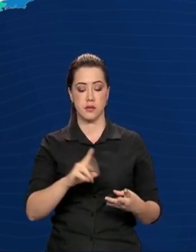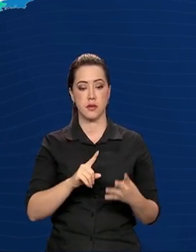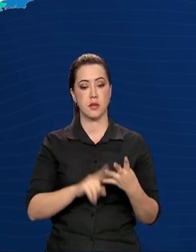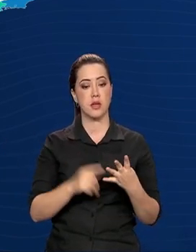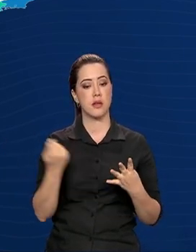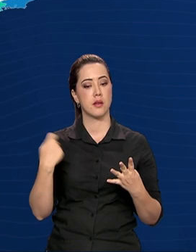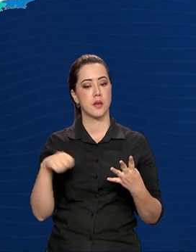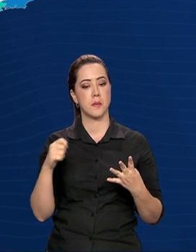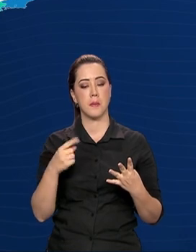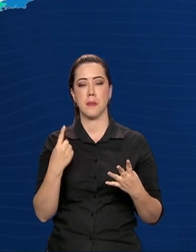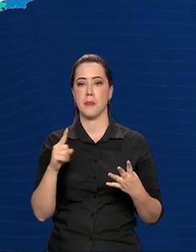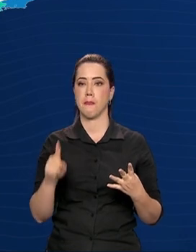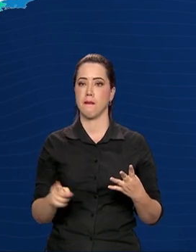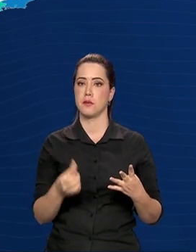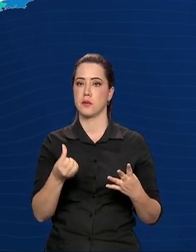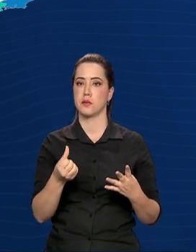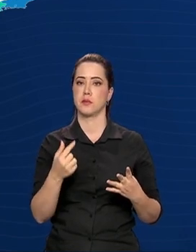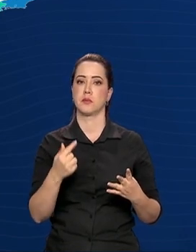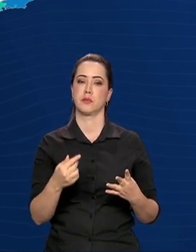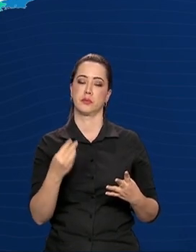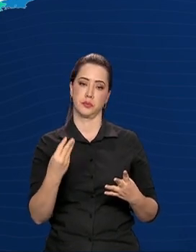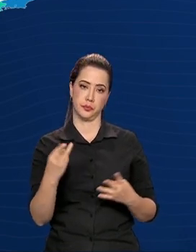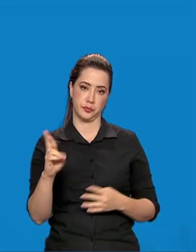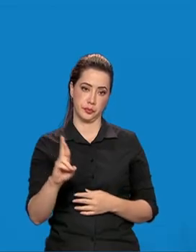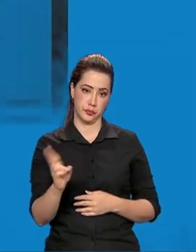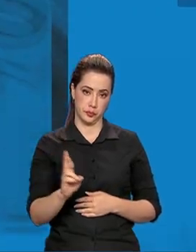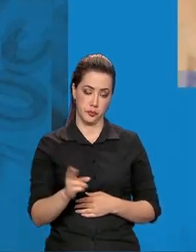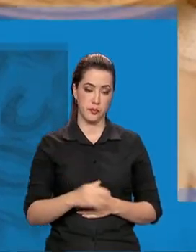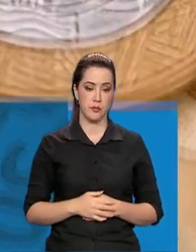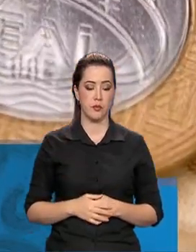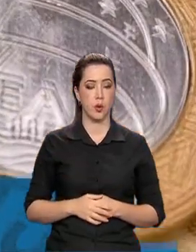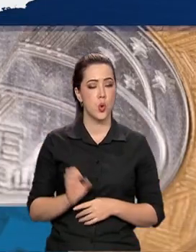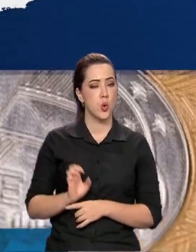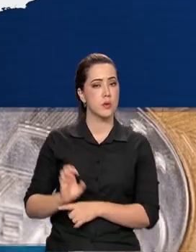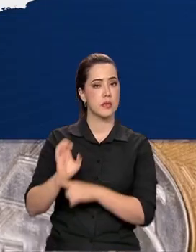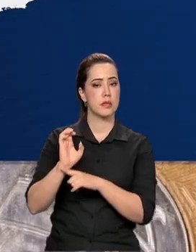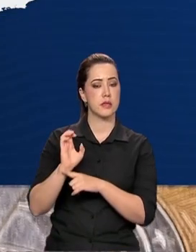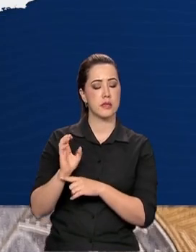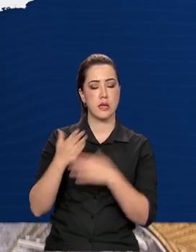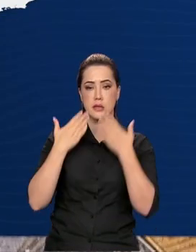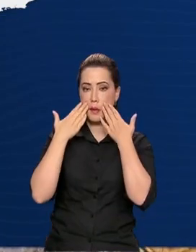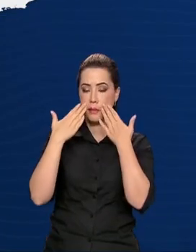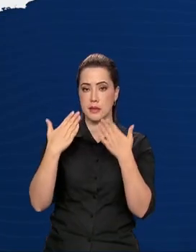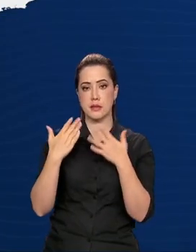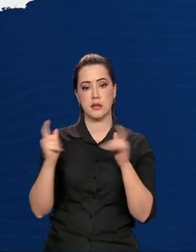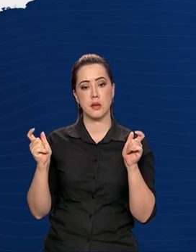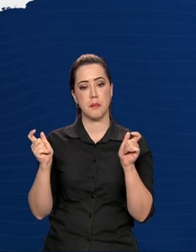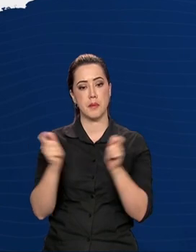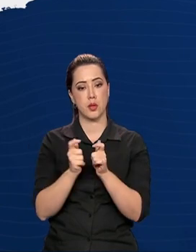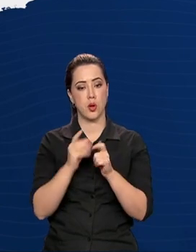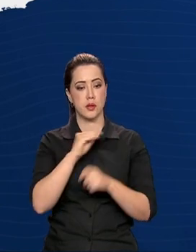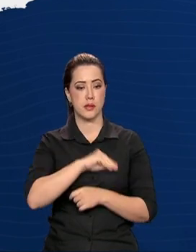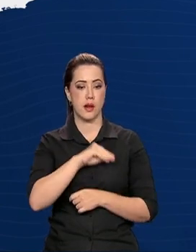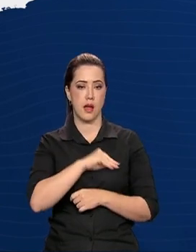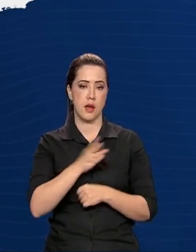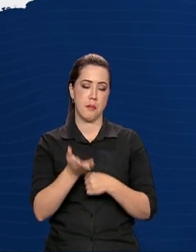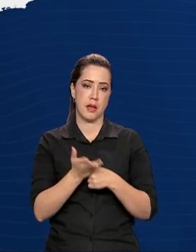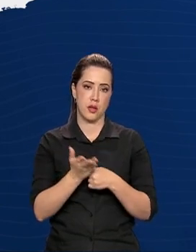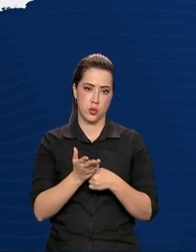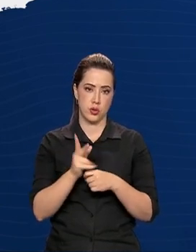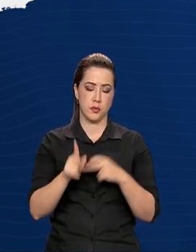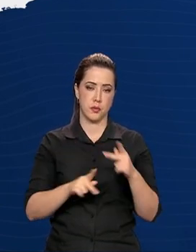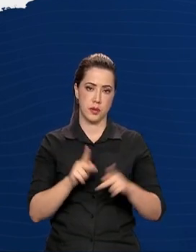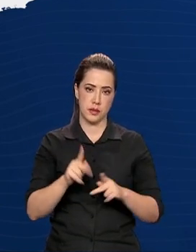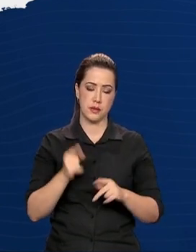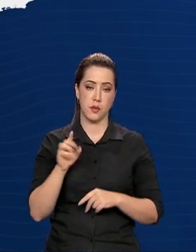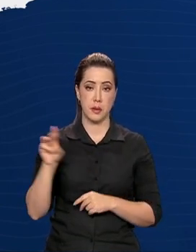Sul, com R$ 1.673. Os estados que apresentam as menores rendas médias da população